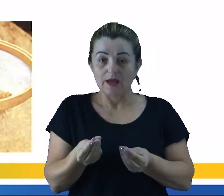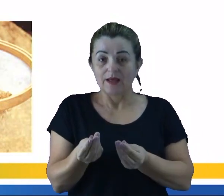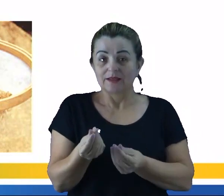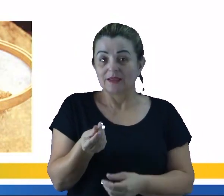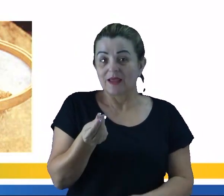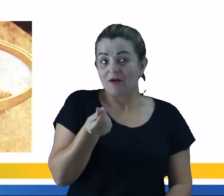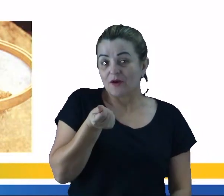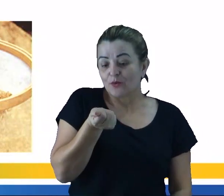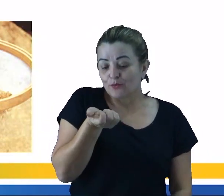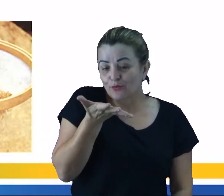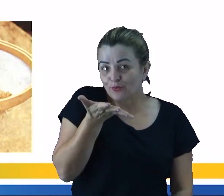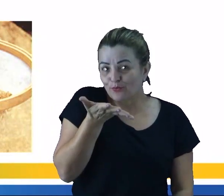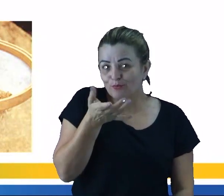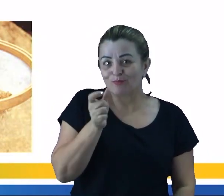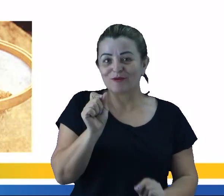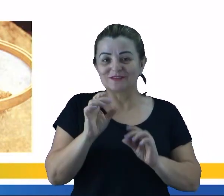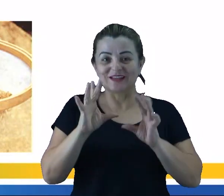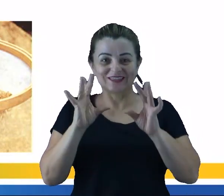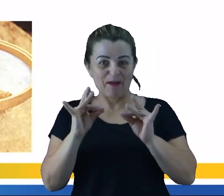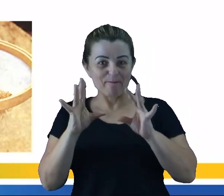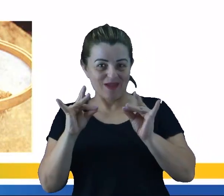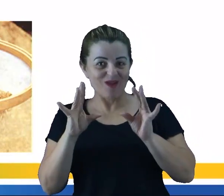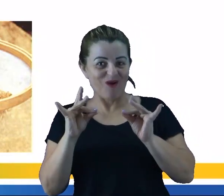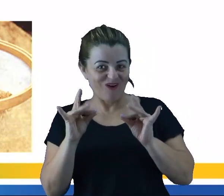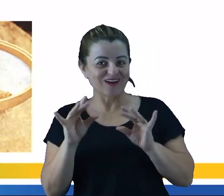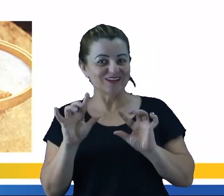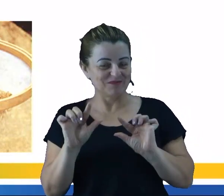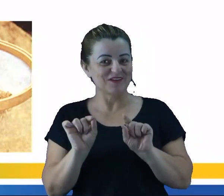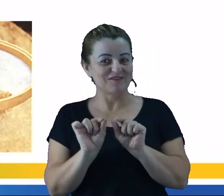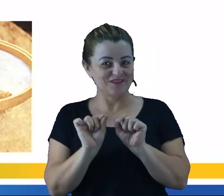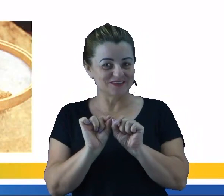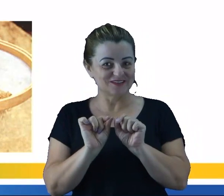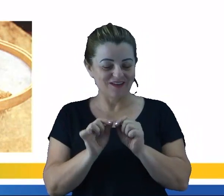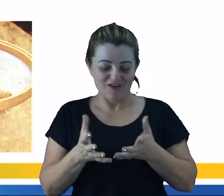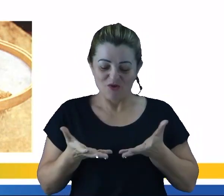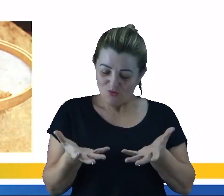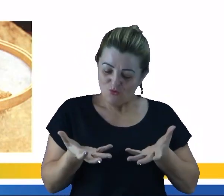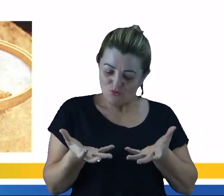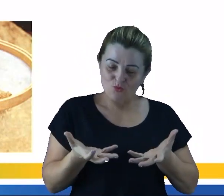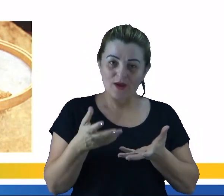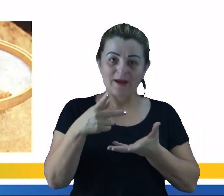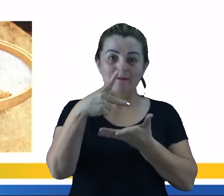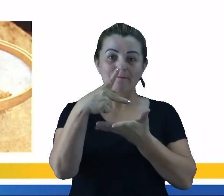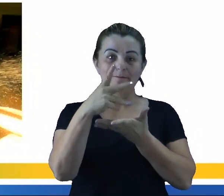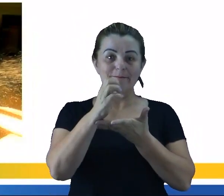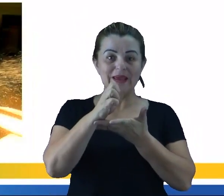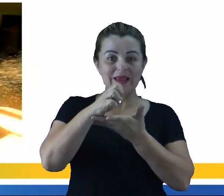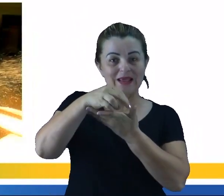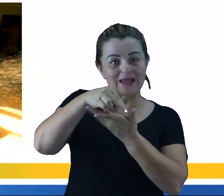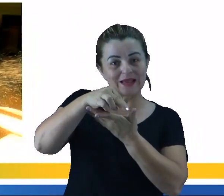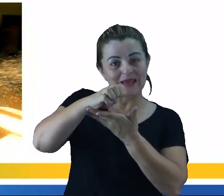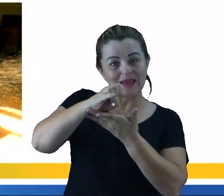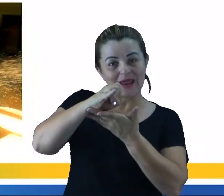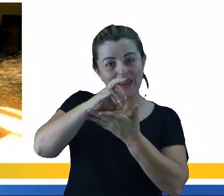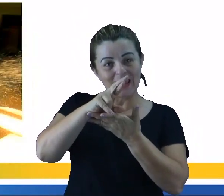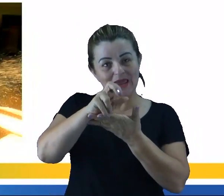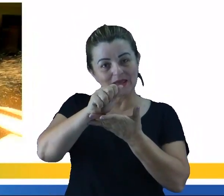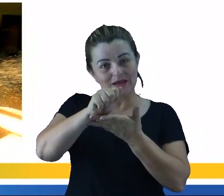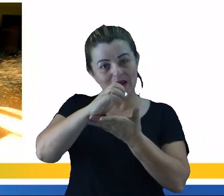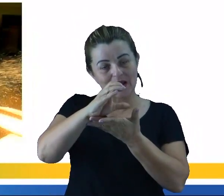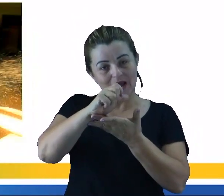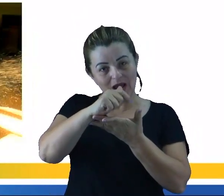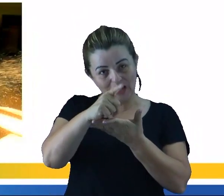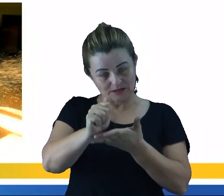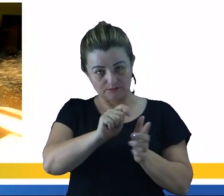bolos ou então uma tapioca. Então esse é o processo de peneiração. O próximo processo de